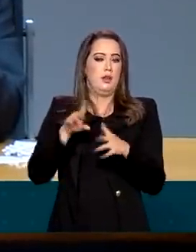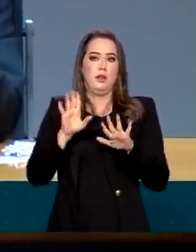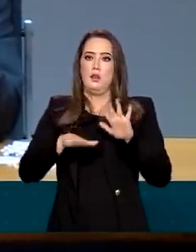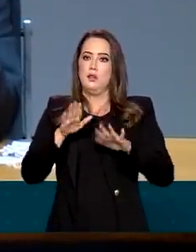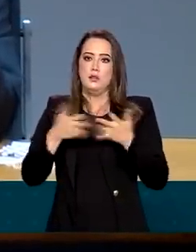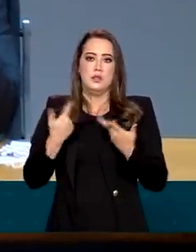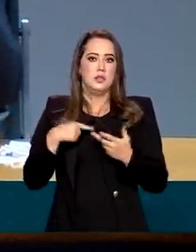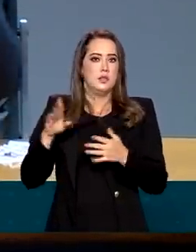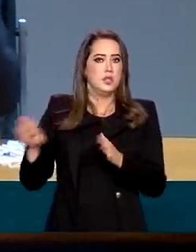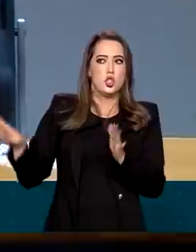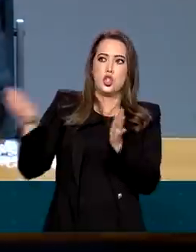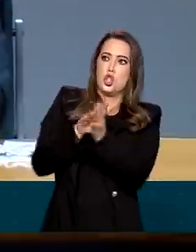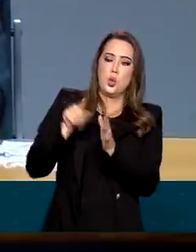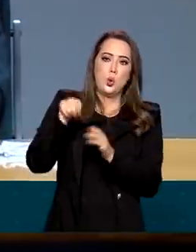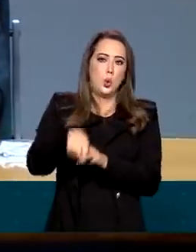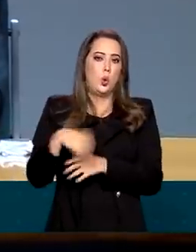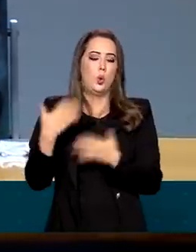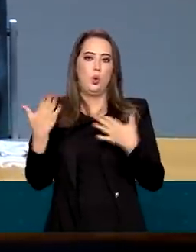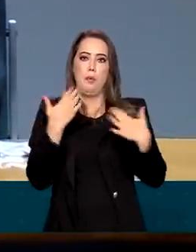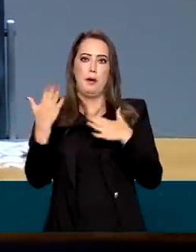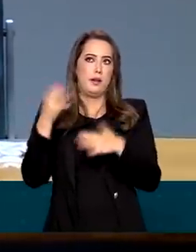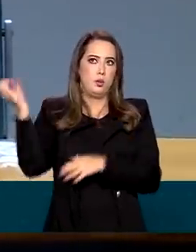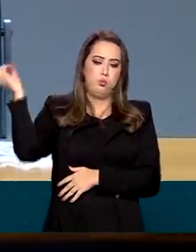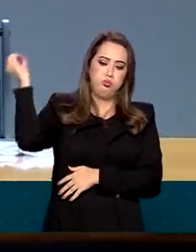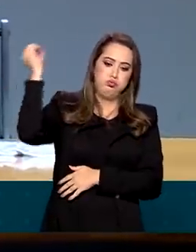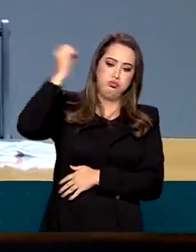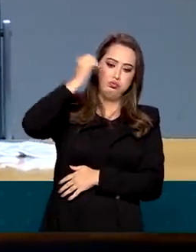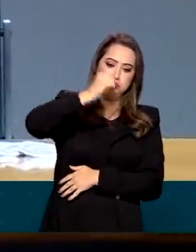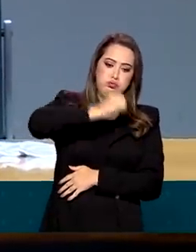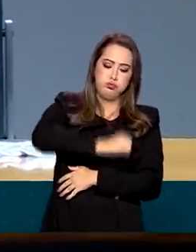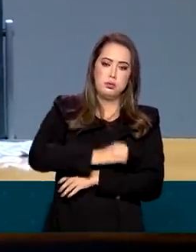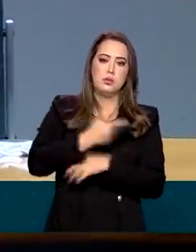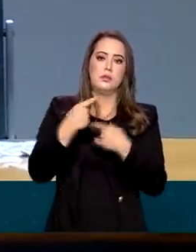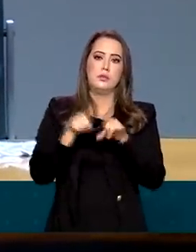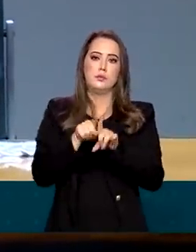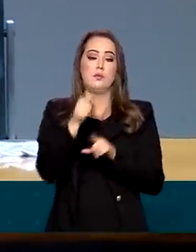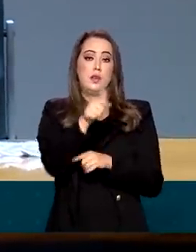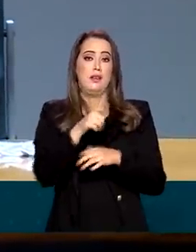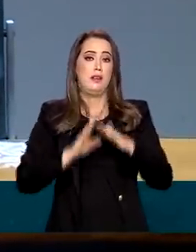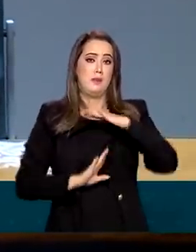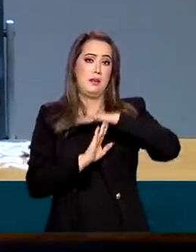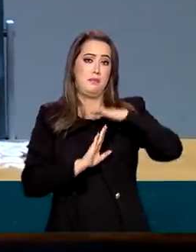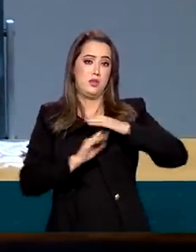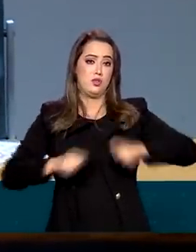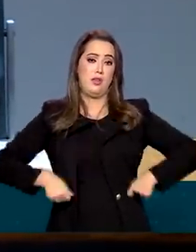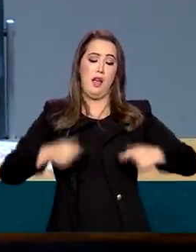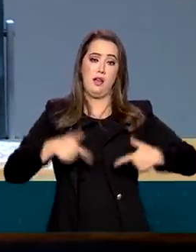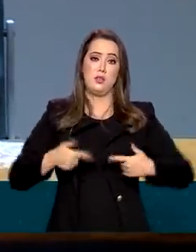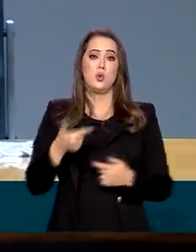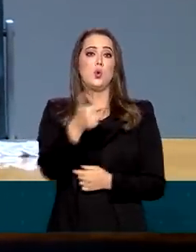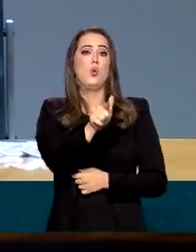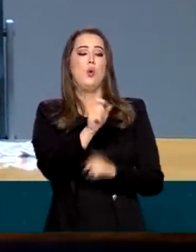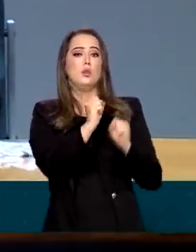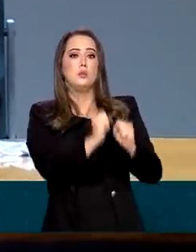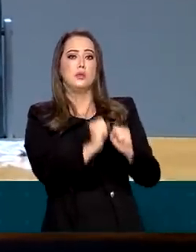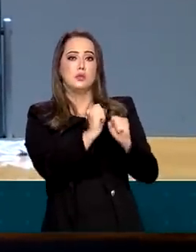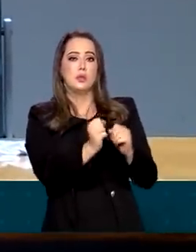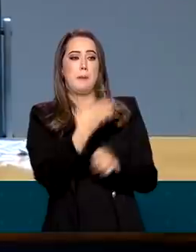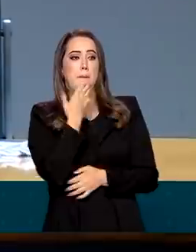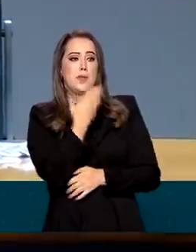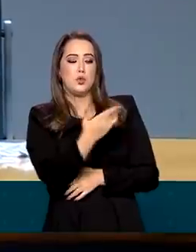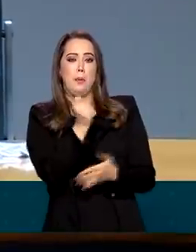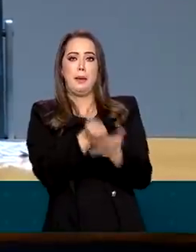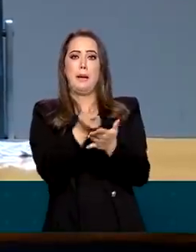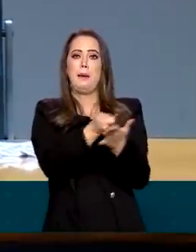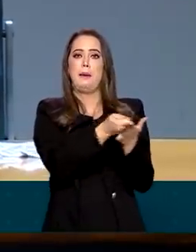Nós temos limites de gastos e, de repente, um outro poder independente nos pediu para pagar muito mais do que